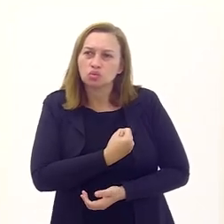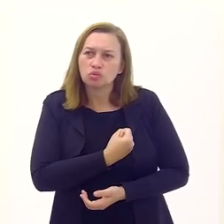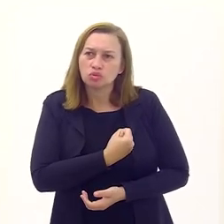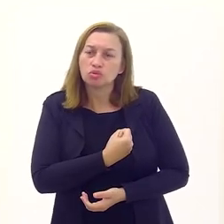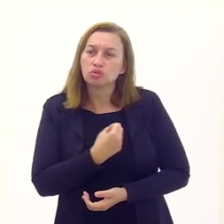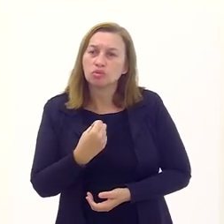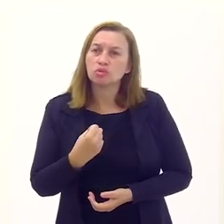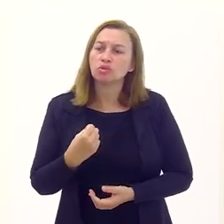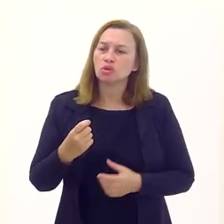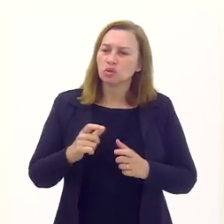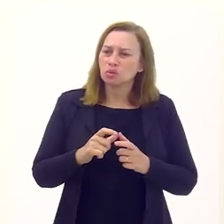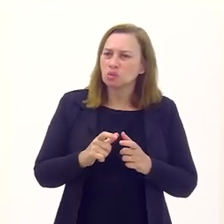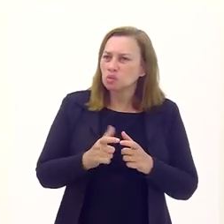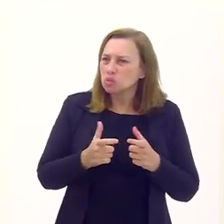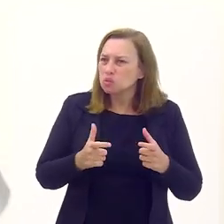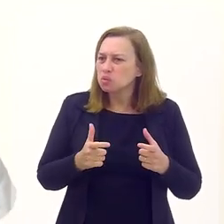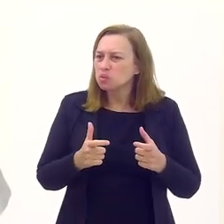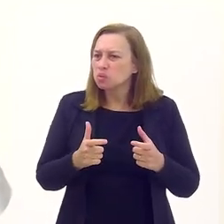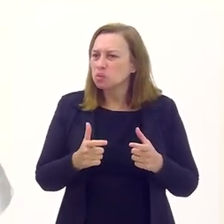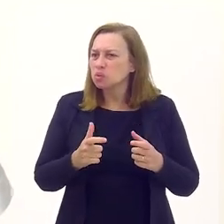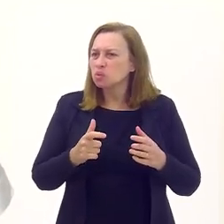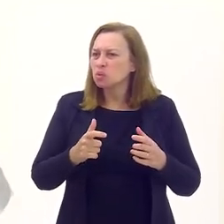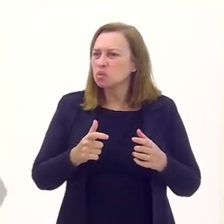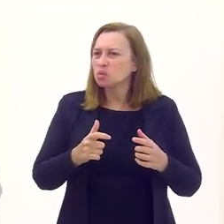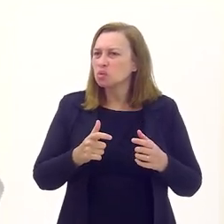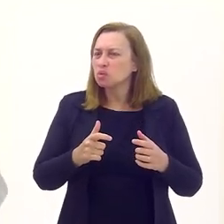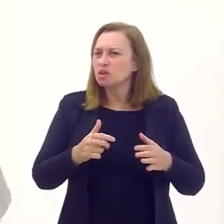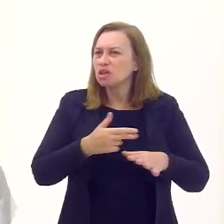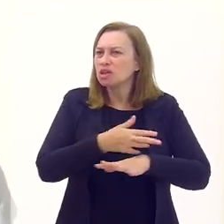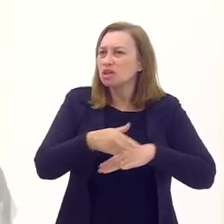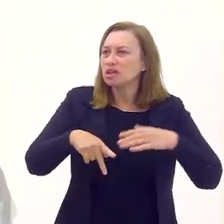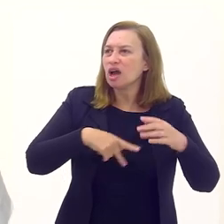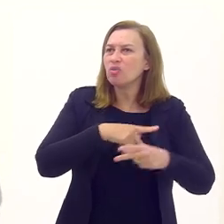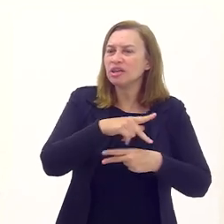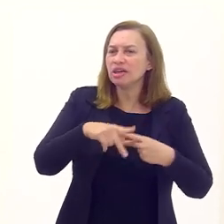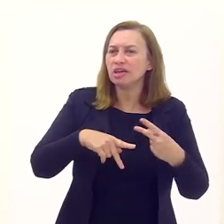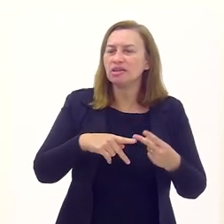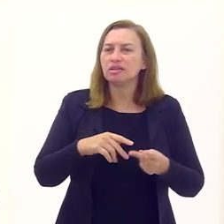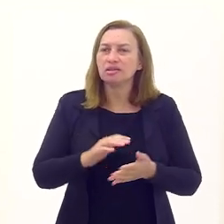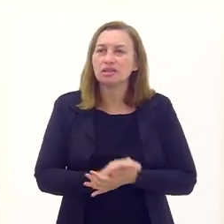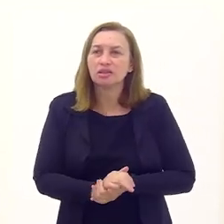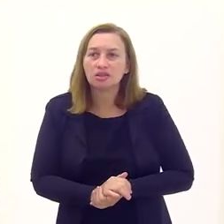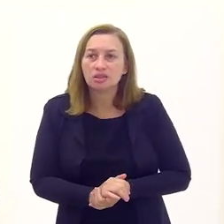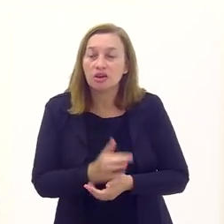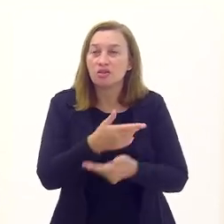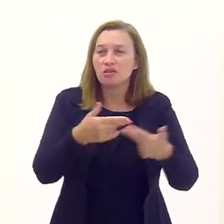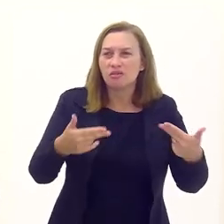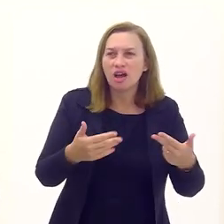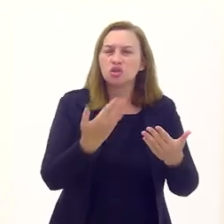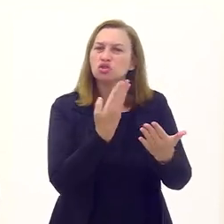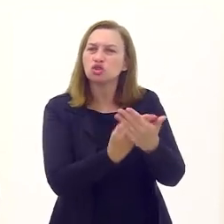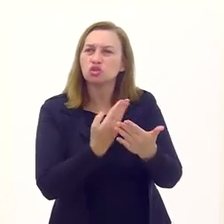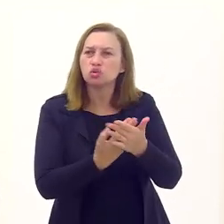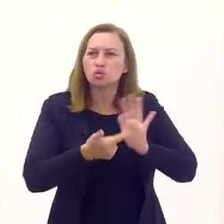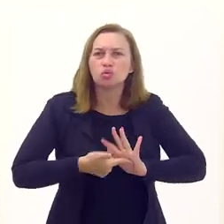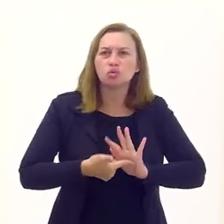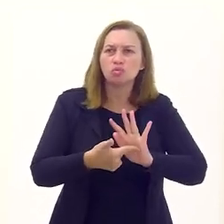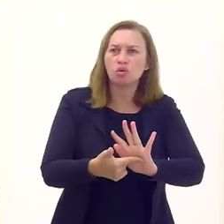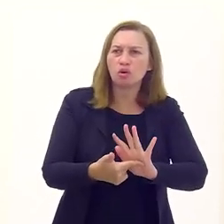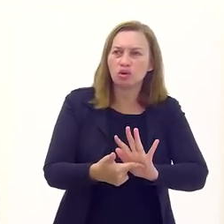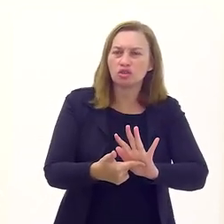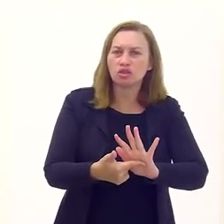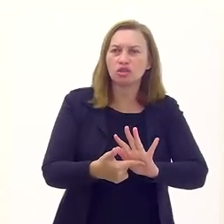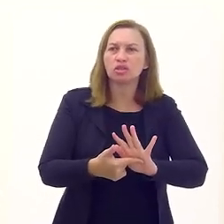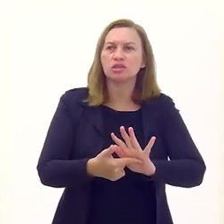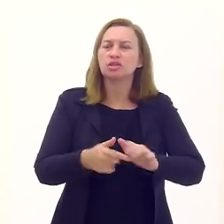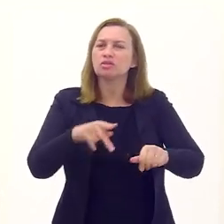de países do mundo não tem democracia, tem uma democracia frágil. Inclusive, vários estudos mostram que, nesses